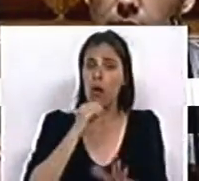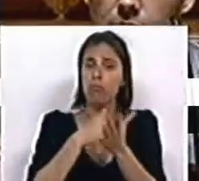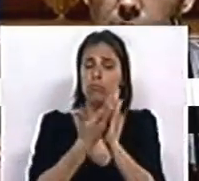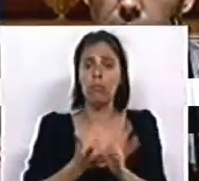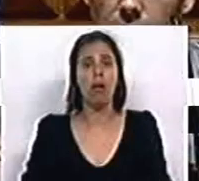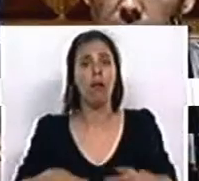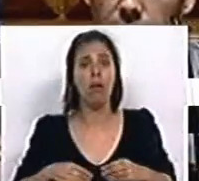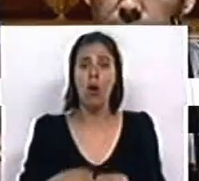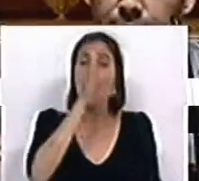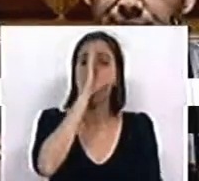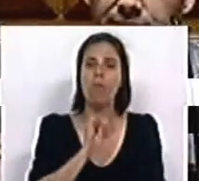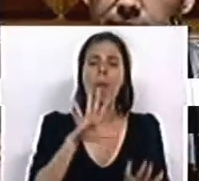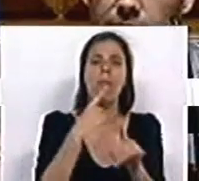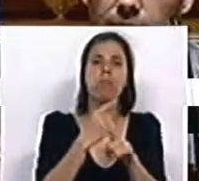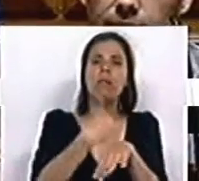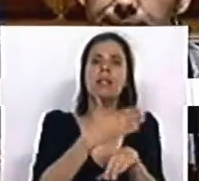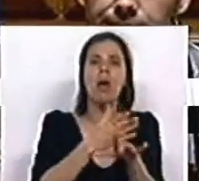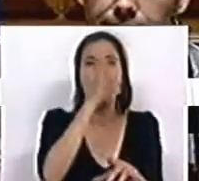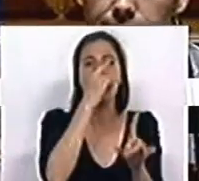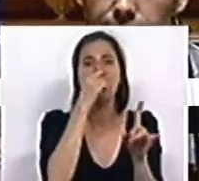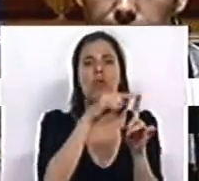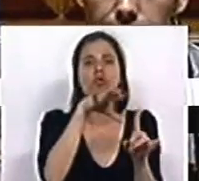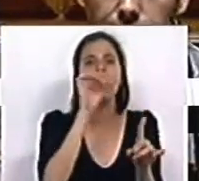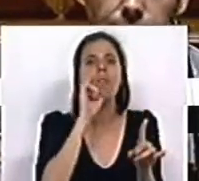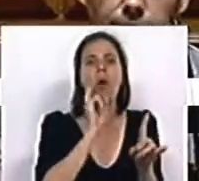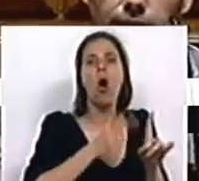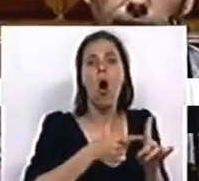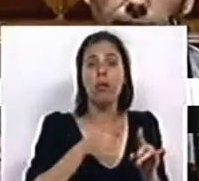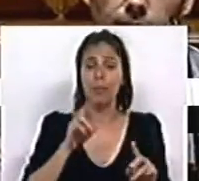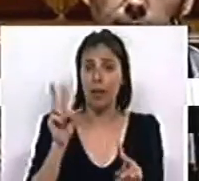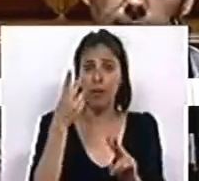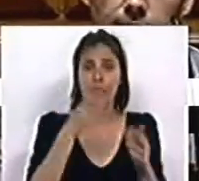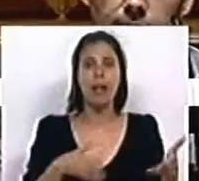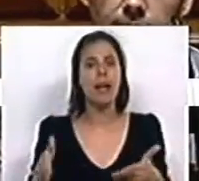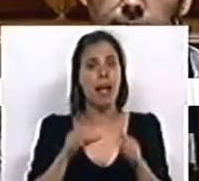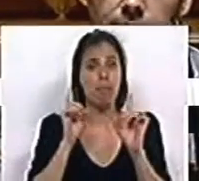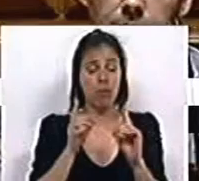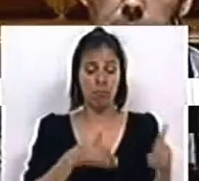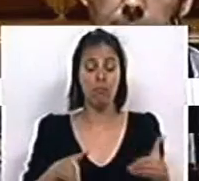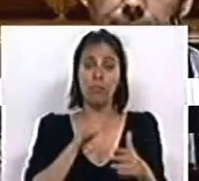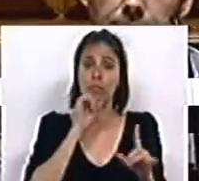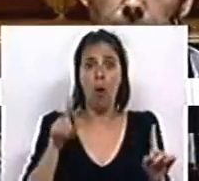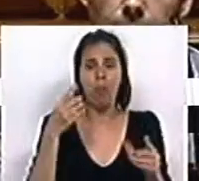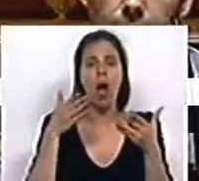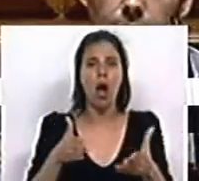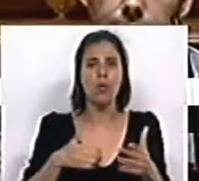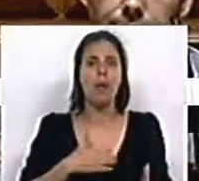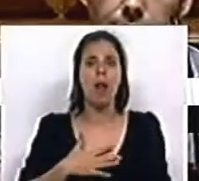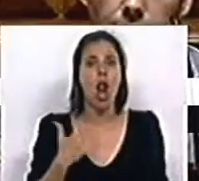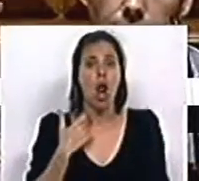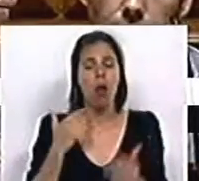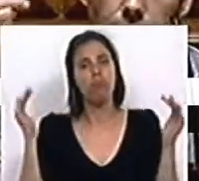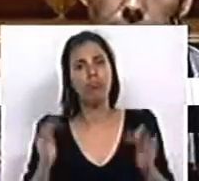medidas que são adotadas pelo Governo, mas também nos setores que o Governo escolhe proteger. E aqui há dois caminhos. O caminho que poderia ter sido ajudar as pequenas